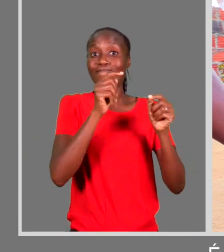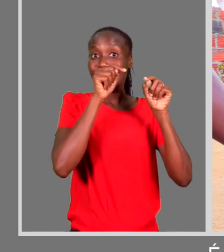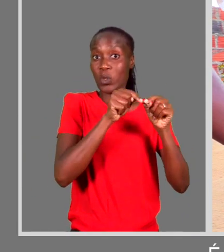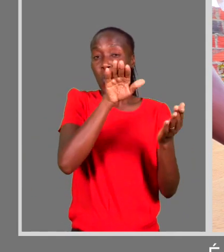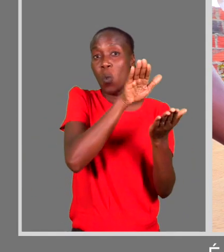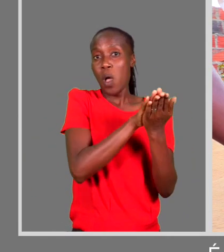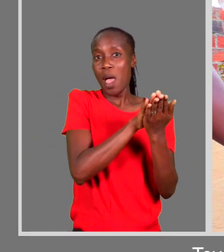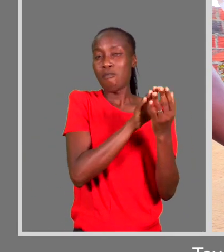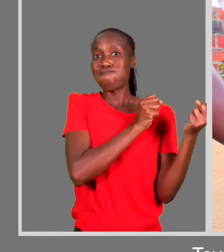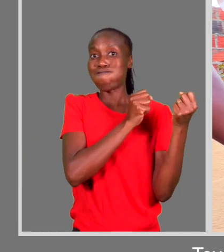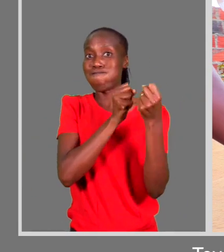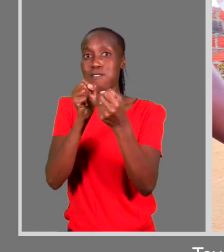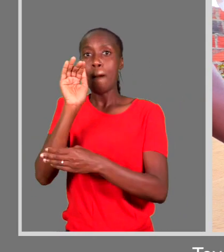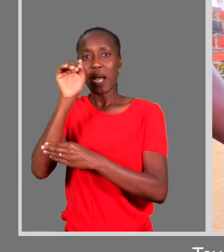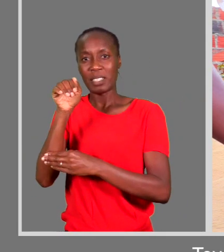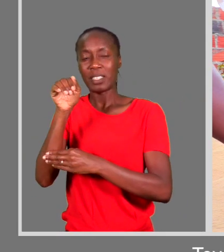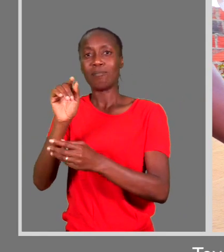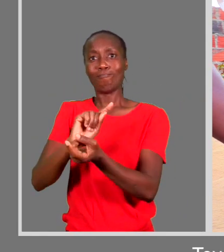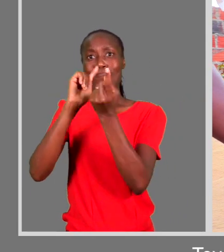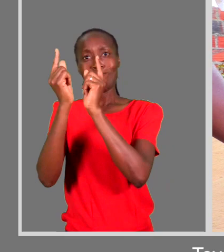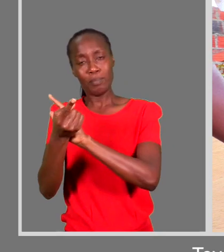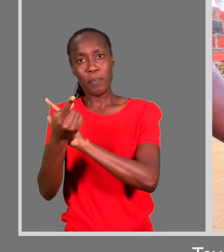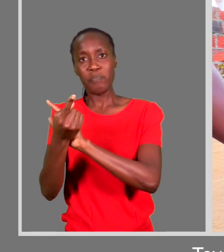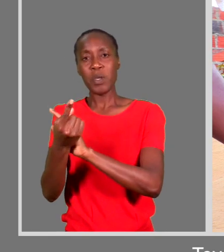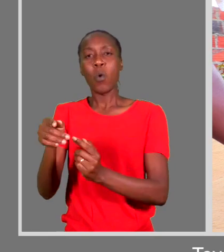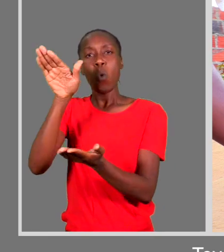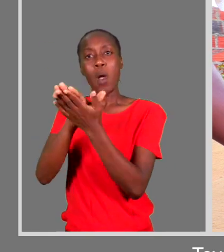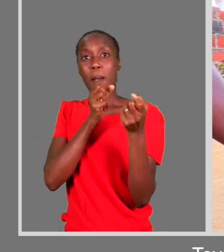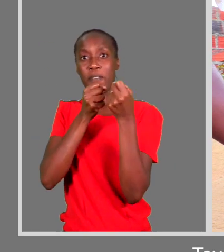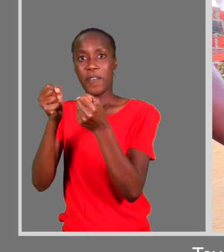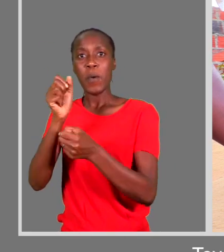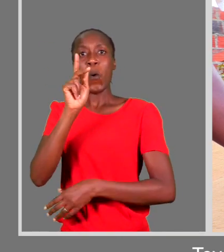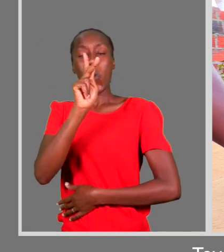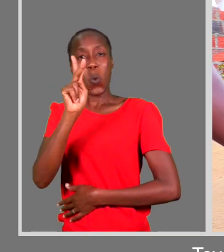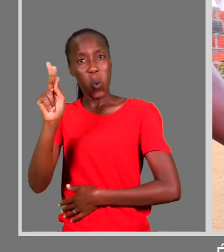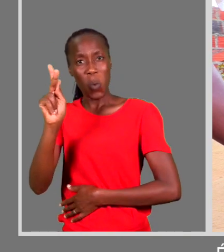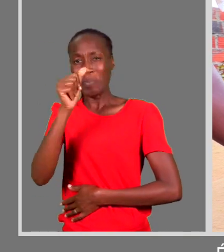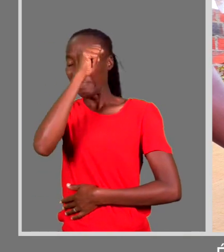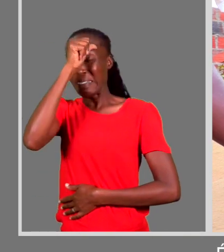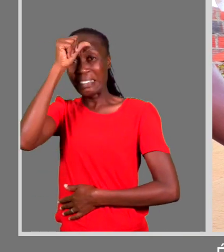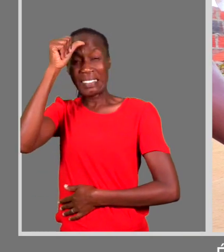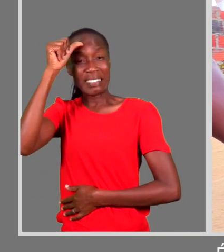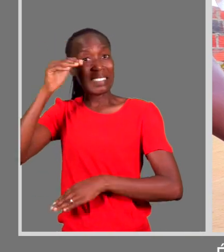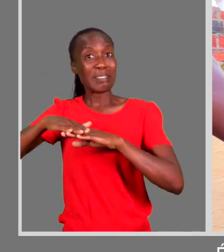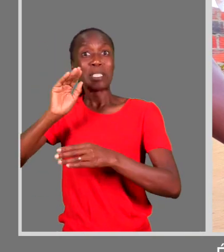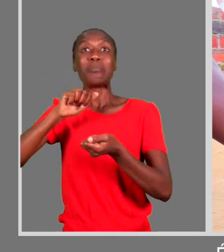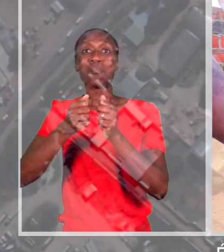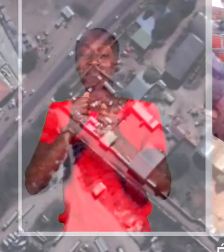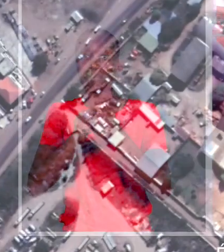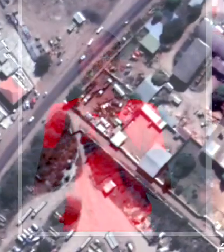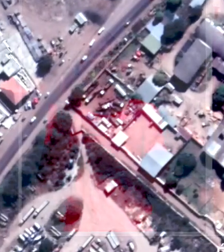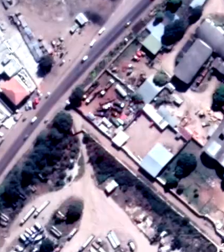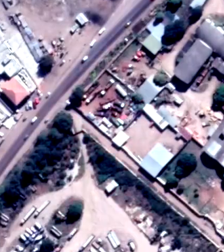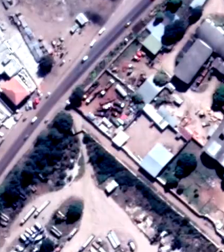para o transporte. Deve de sair daqui para a Baixa e da Baixa para o Congolote. É muito difícil por causa